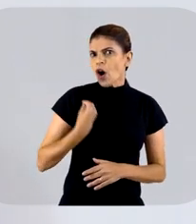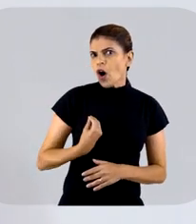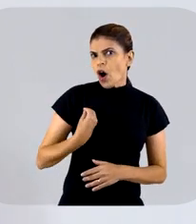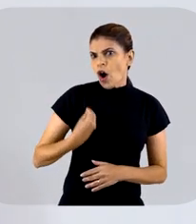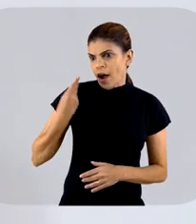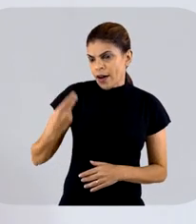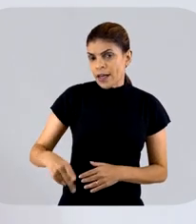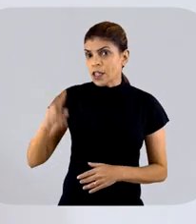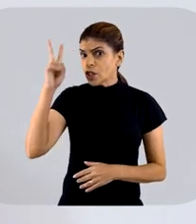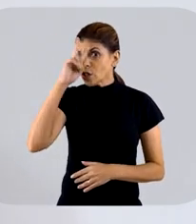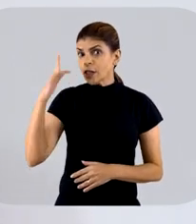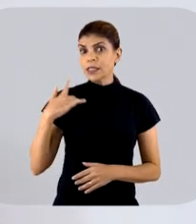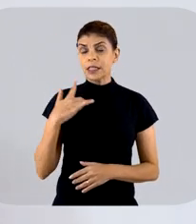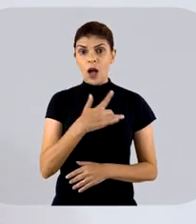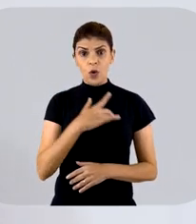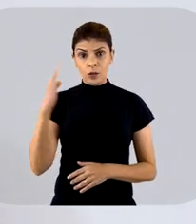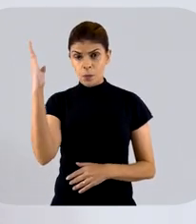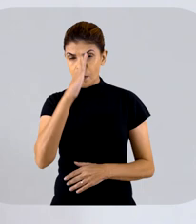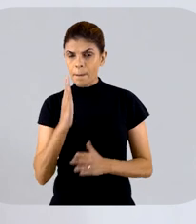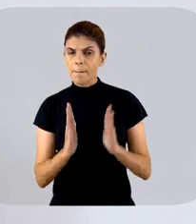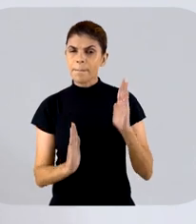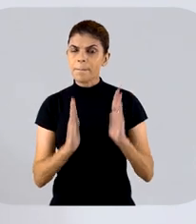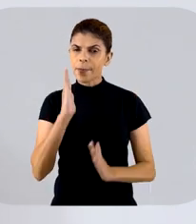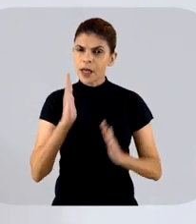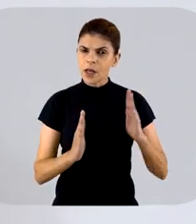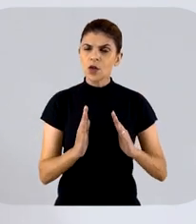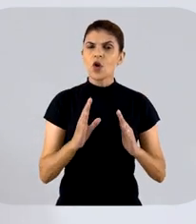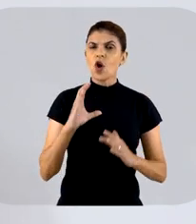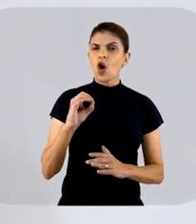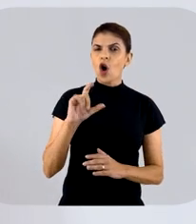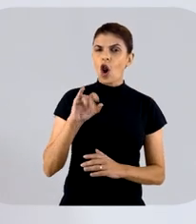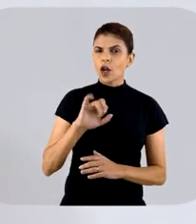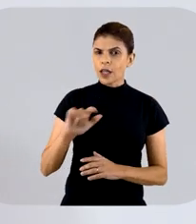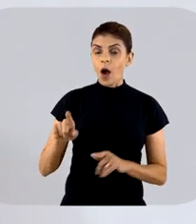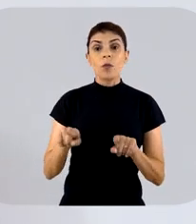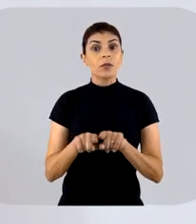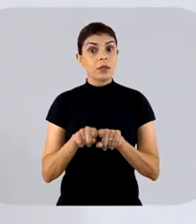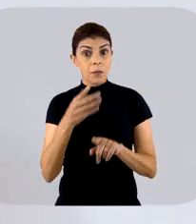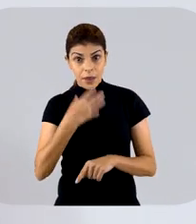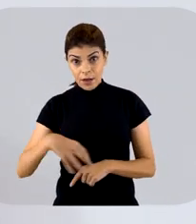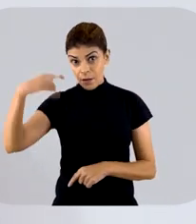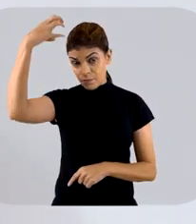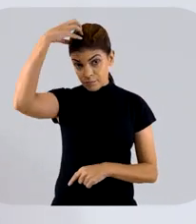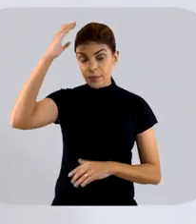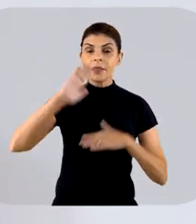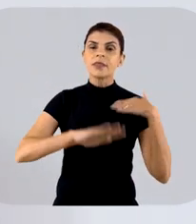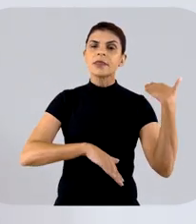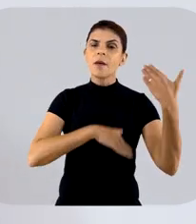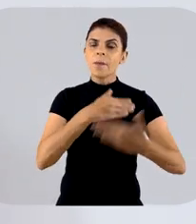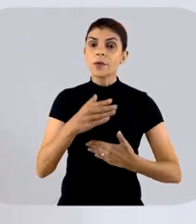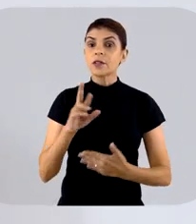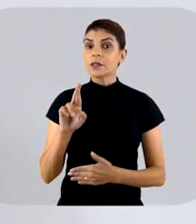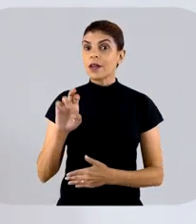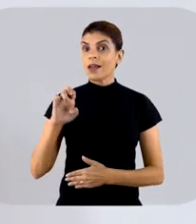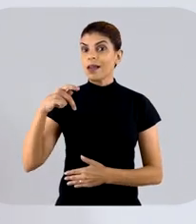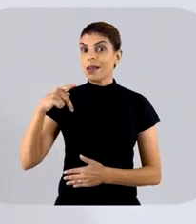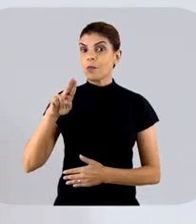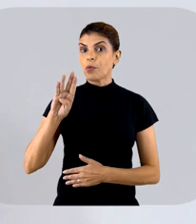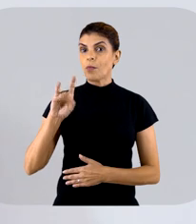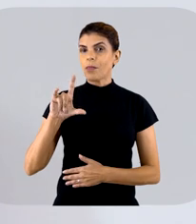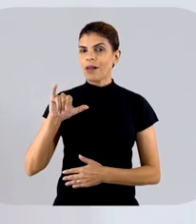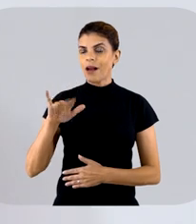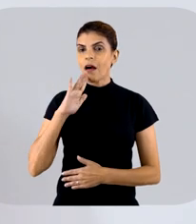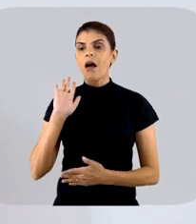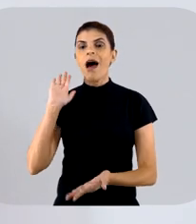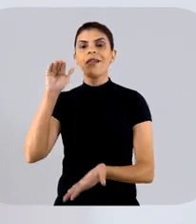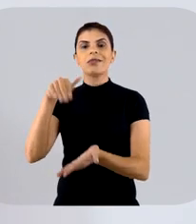país, começando pelo período colonial e imperial, ele atravessa o período republicano e chega até o processo de